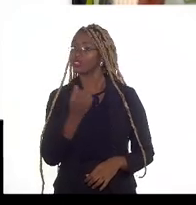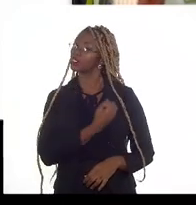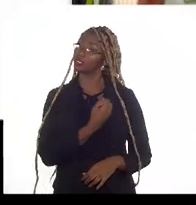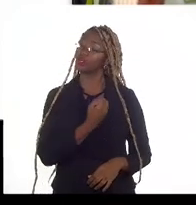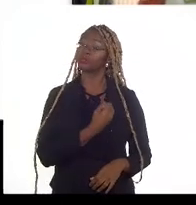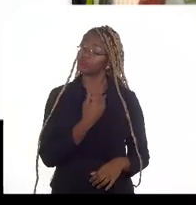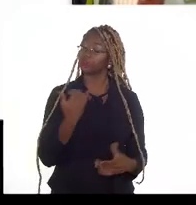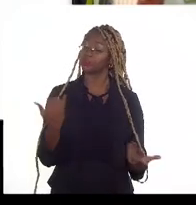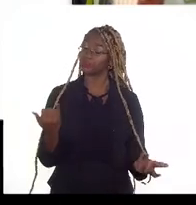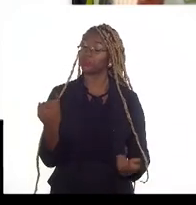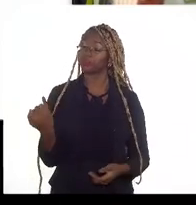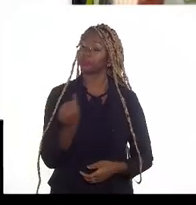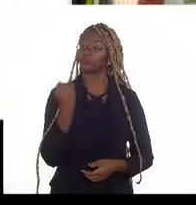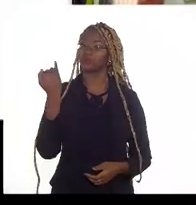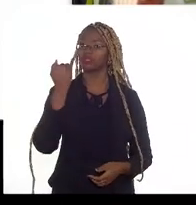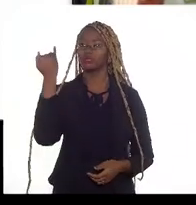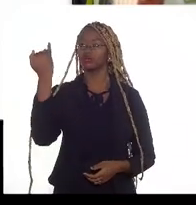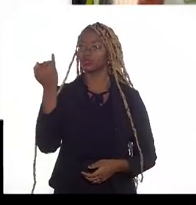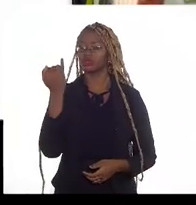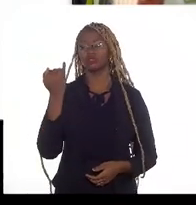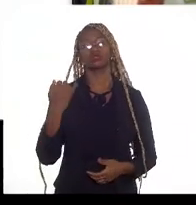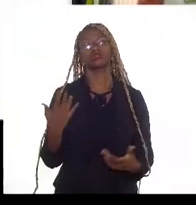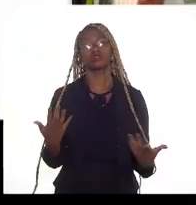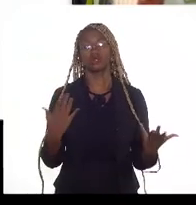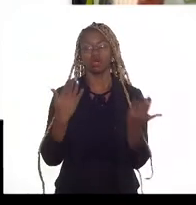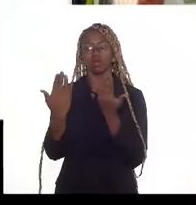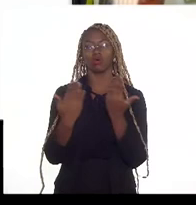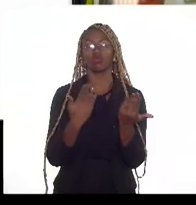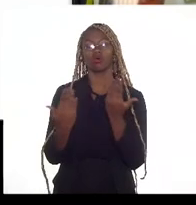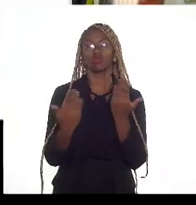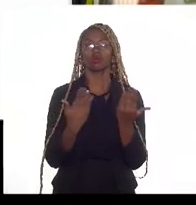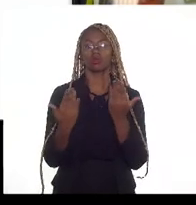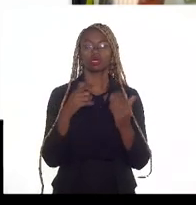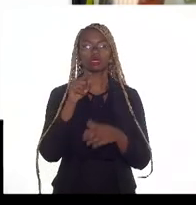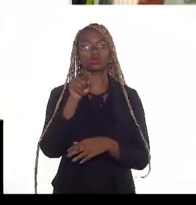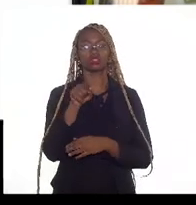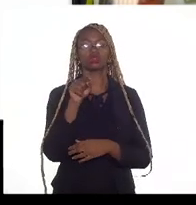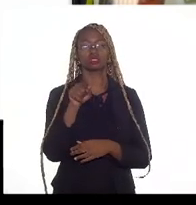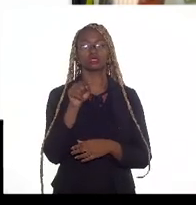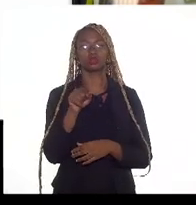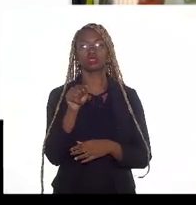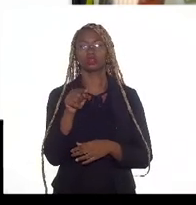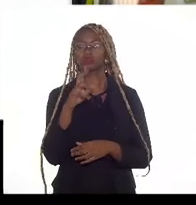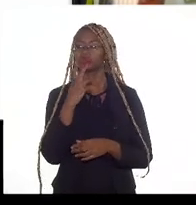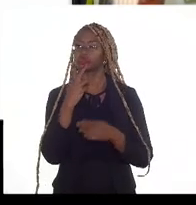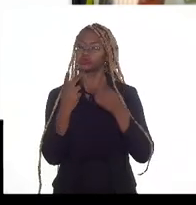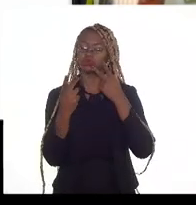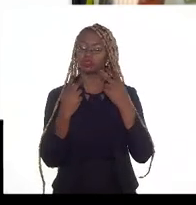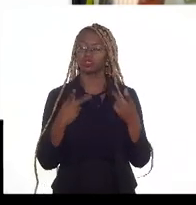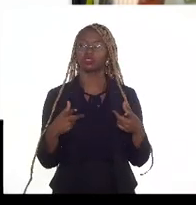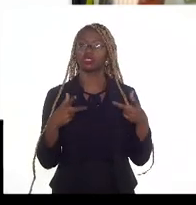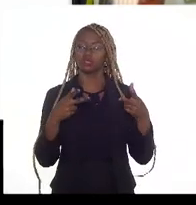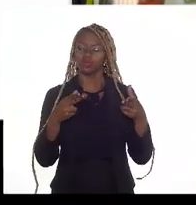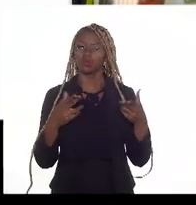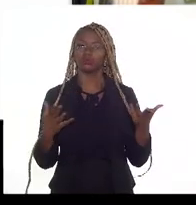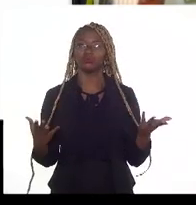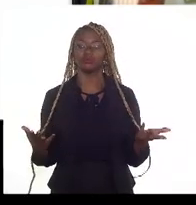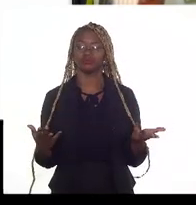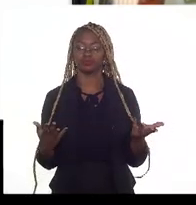significativo e que só para a gente fazer uma comparação é da ordem de grandeza do que se estimou como